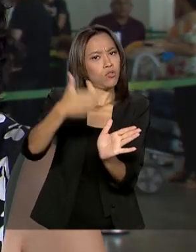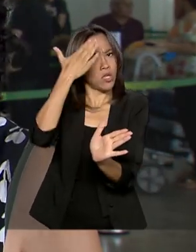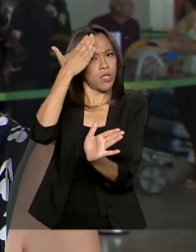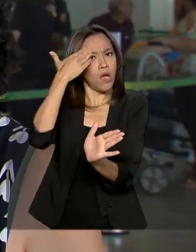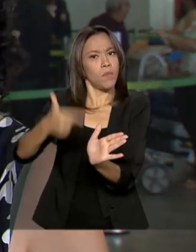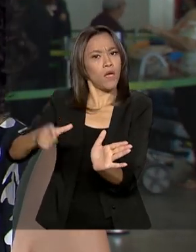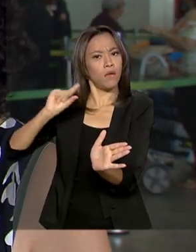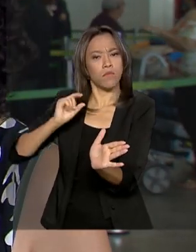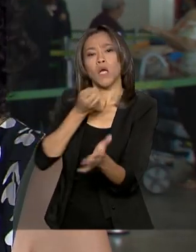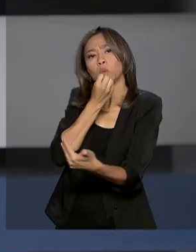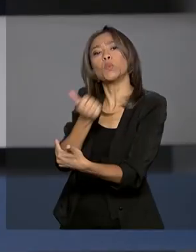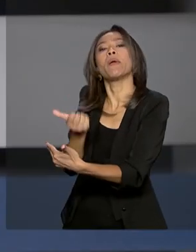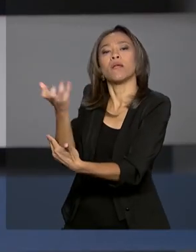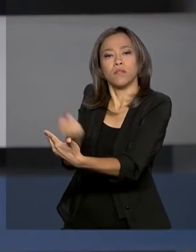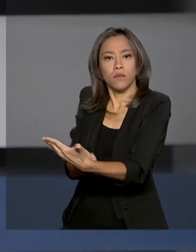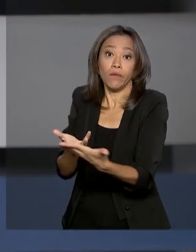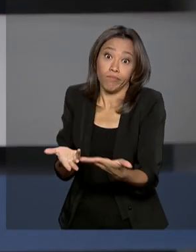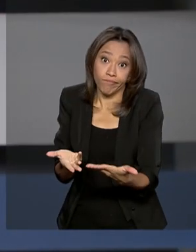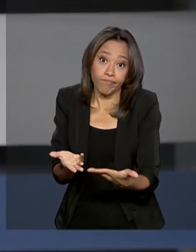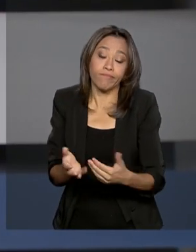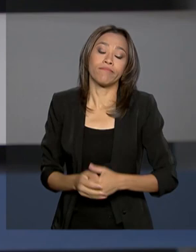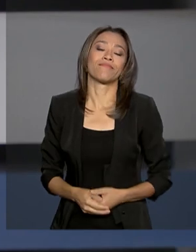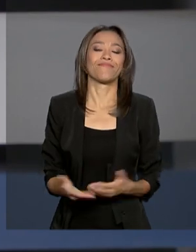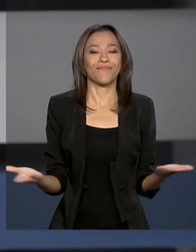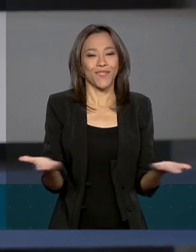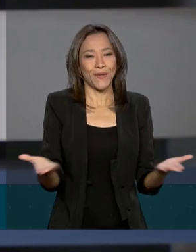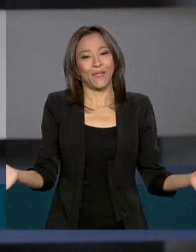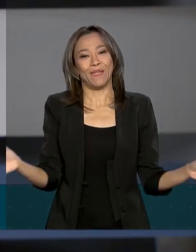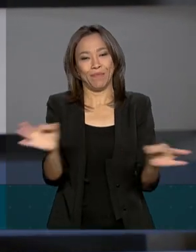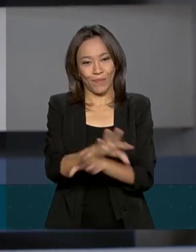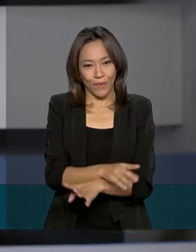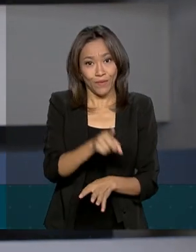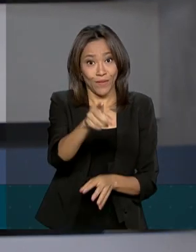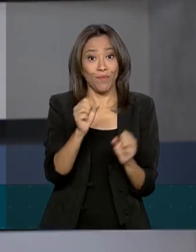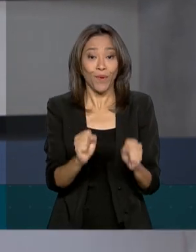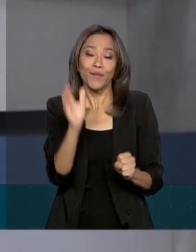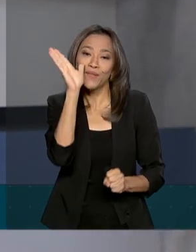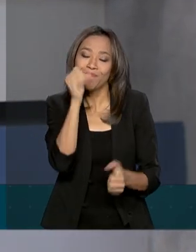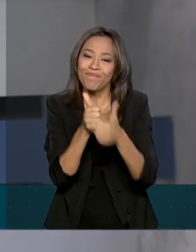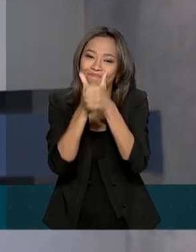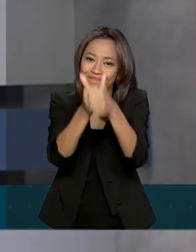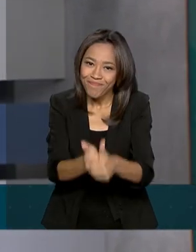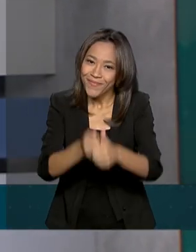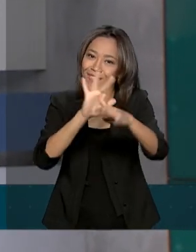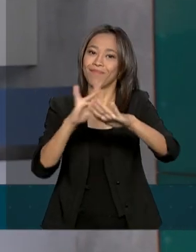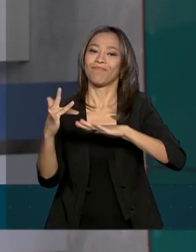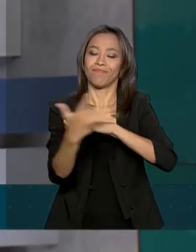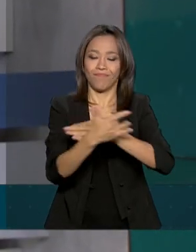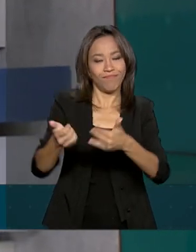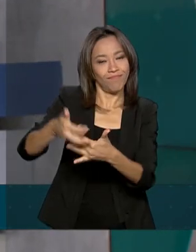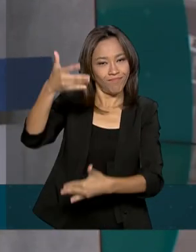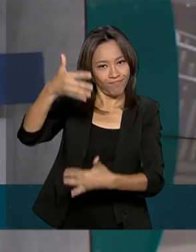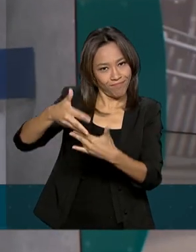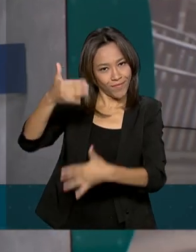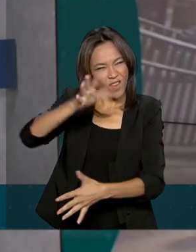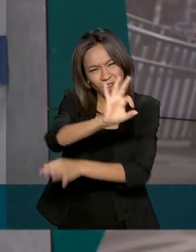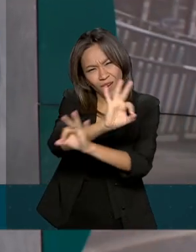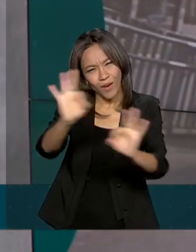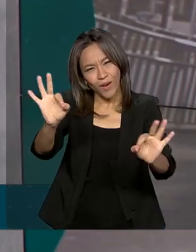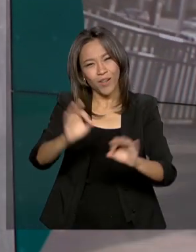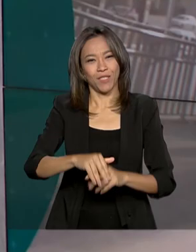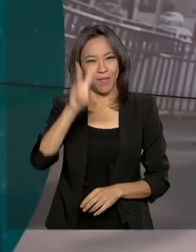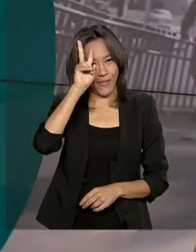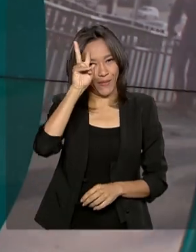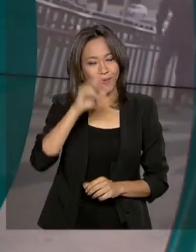e eles aceitaram. O Brasil em Dia termina aqui. Você pode nos acompanhar também pelas redes sociais. Ótima segunda